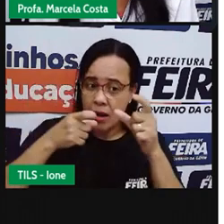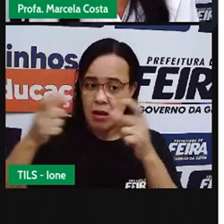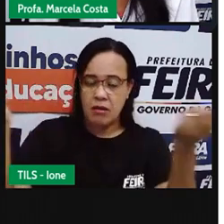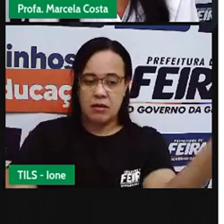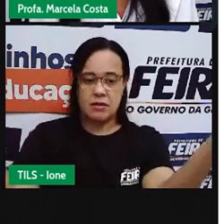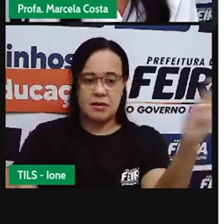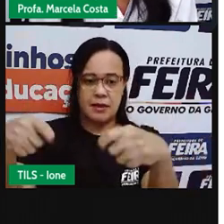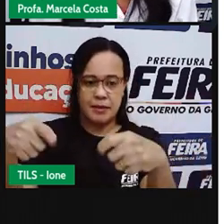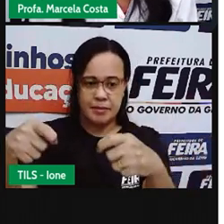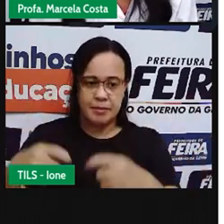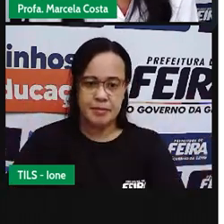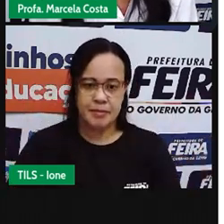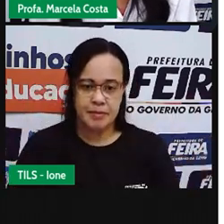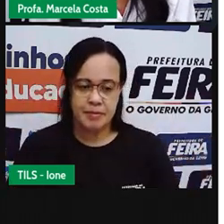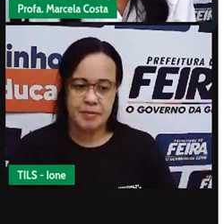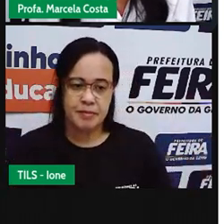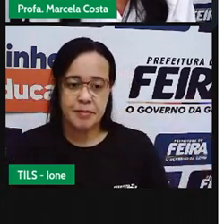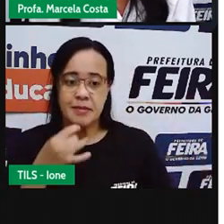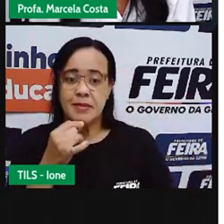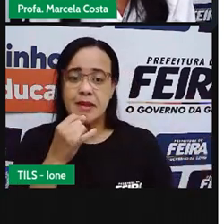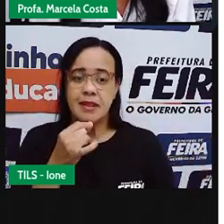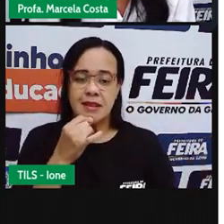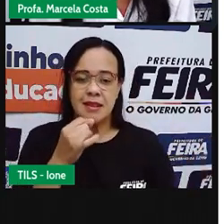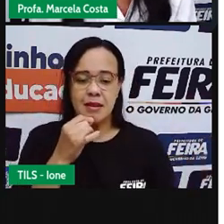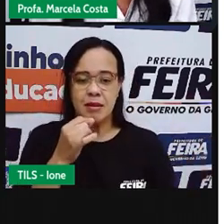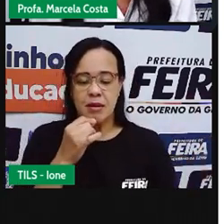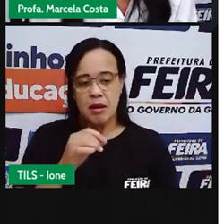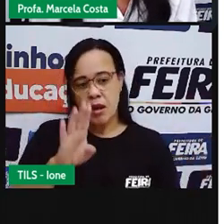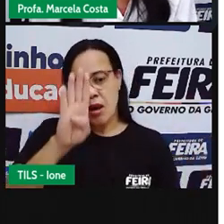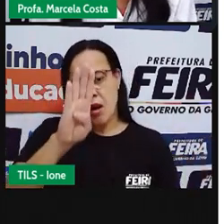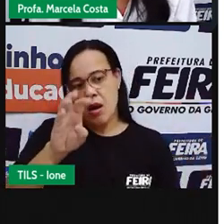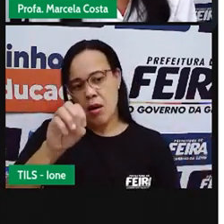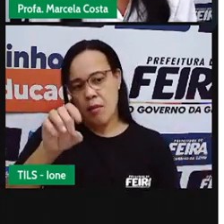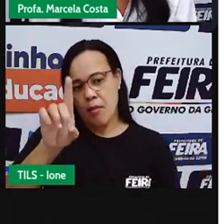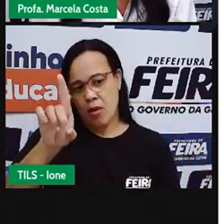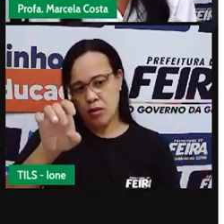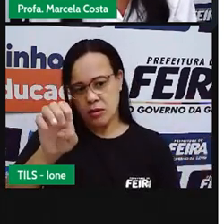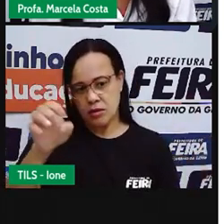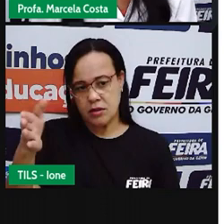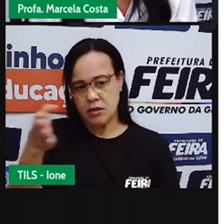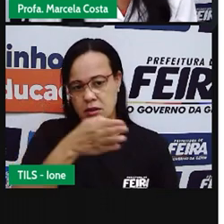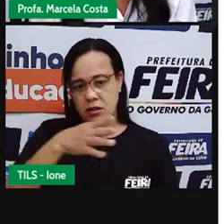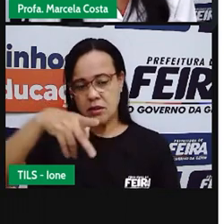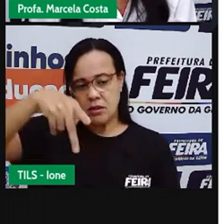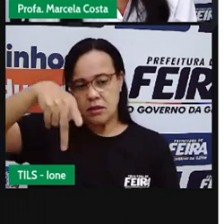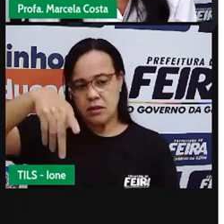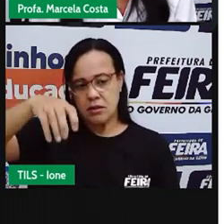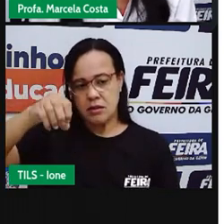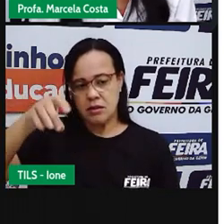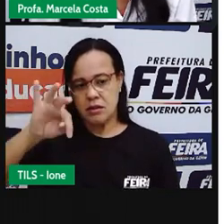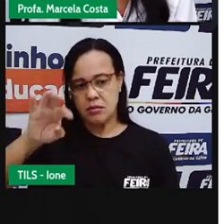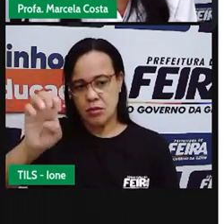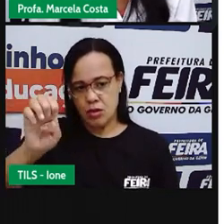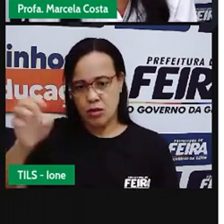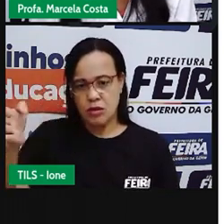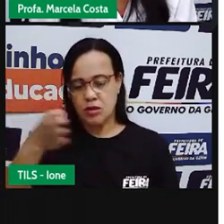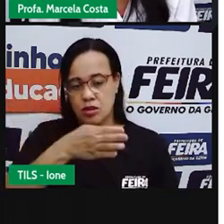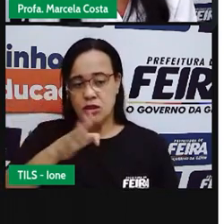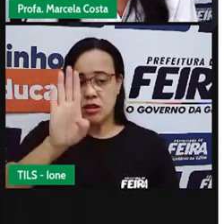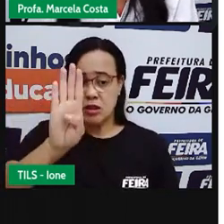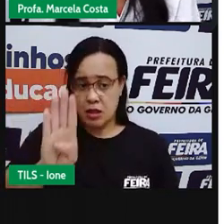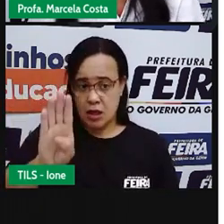Que eu separei Bote Bode E Bote